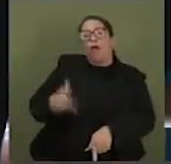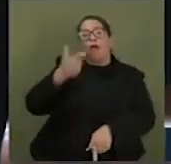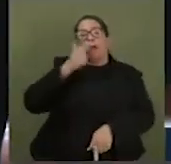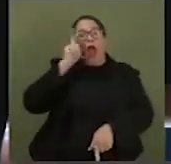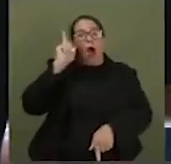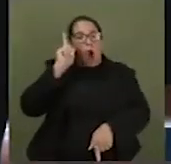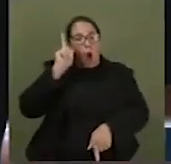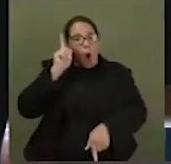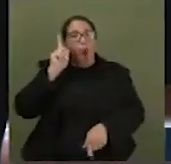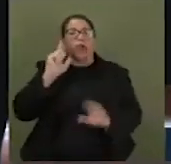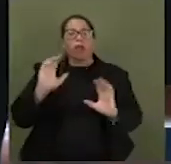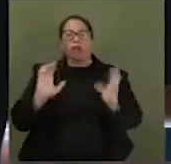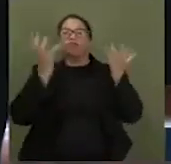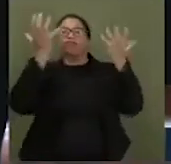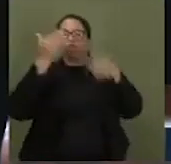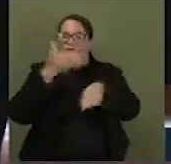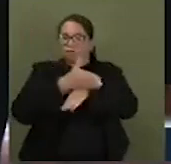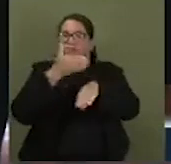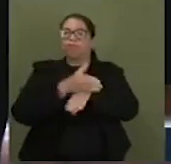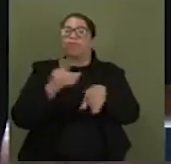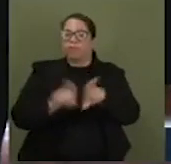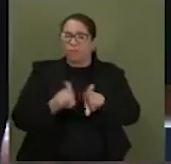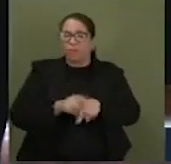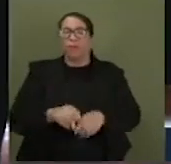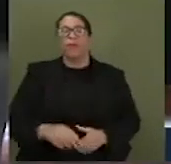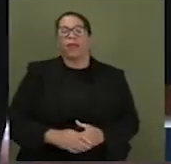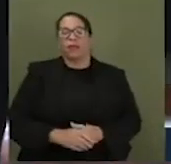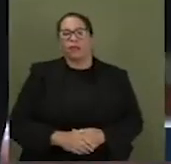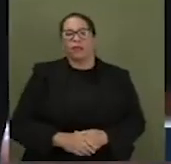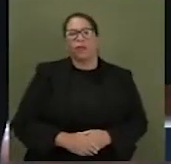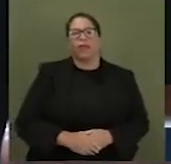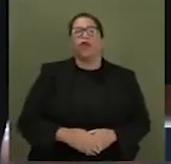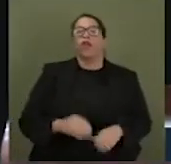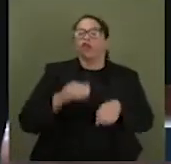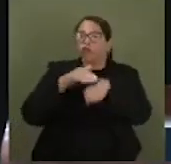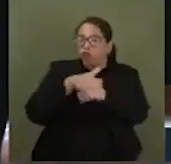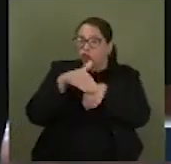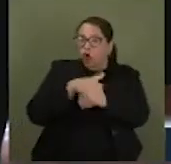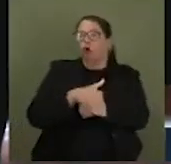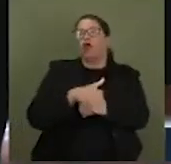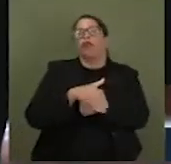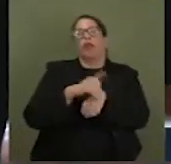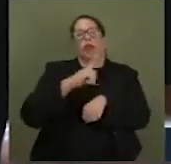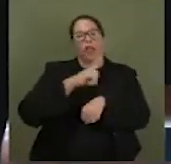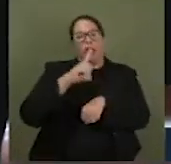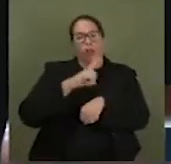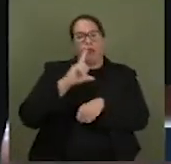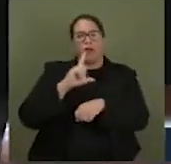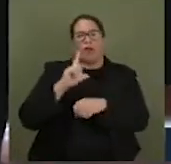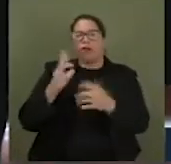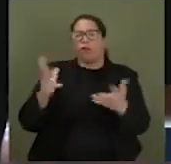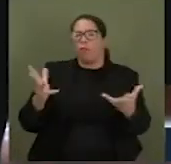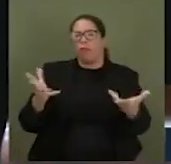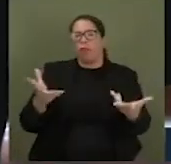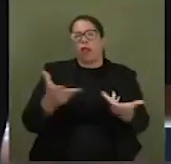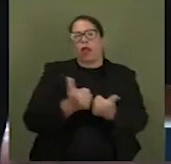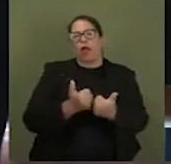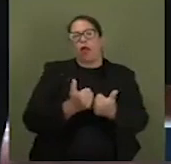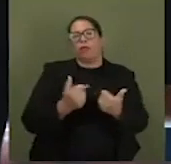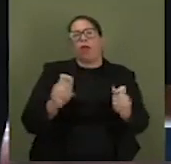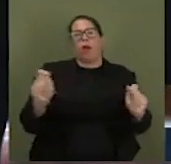também naquele momento. Foi a noite que tivemos aquele belo espetáculo.